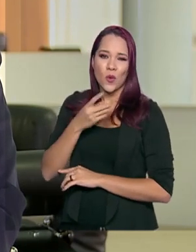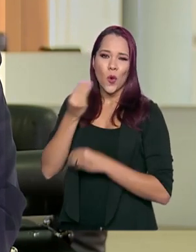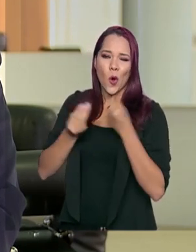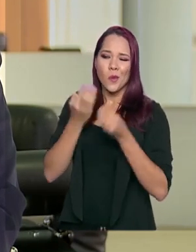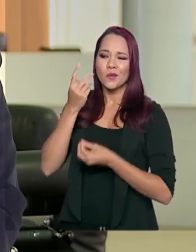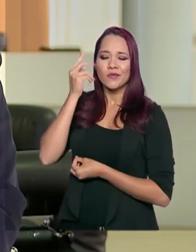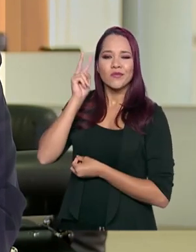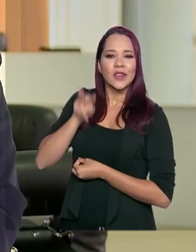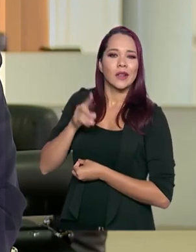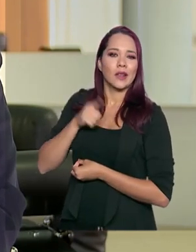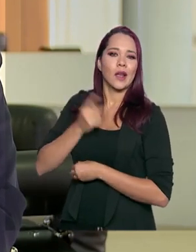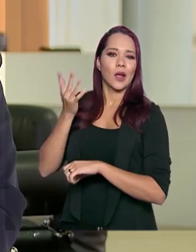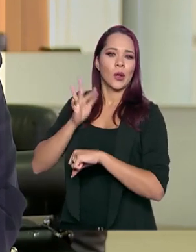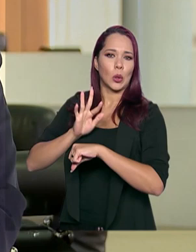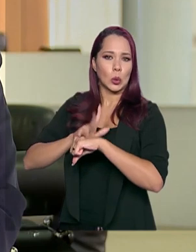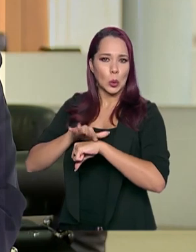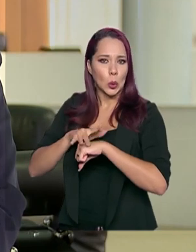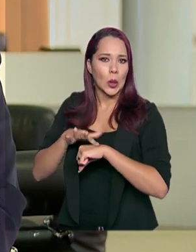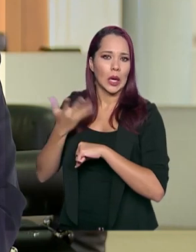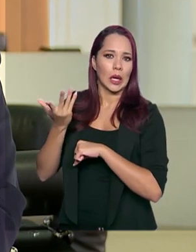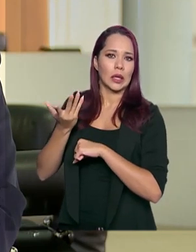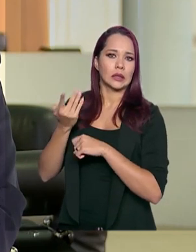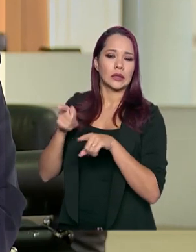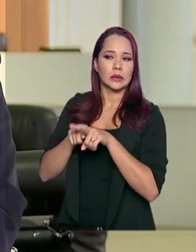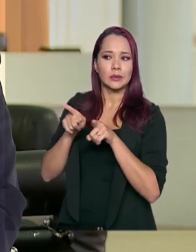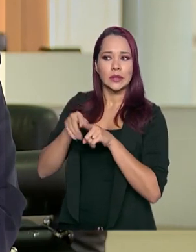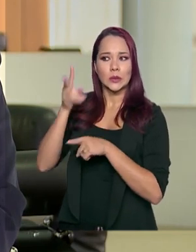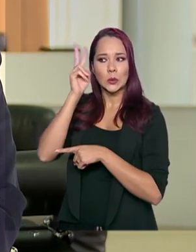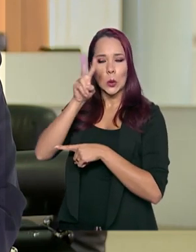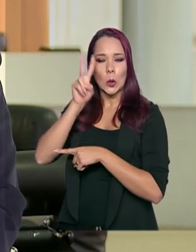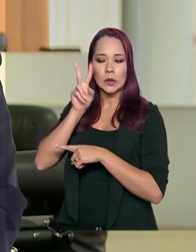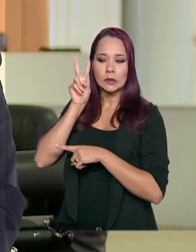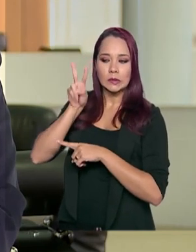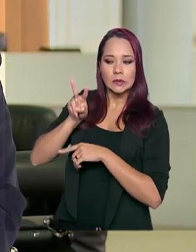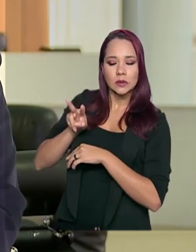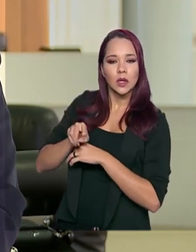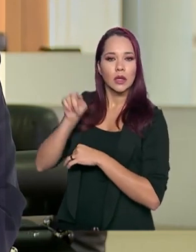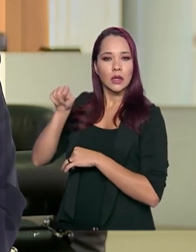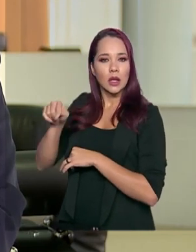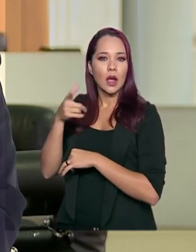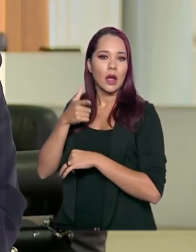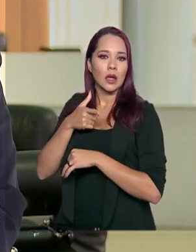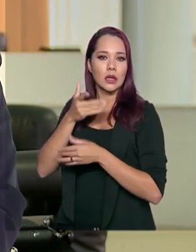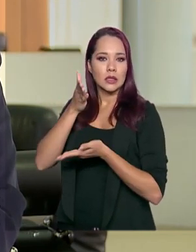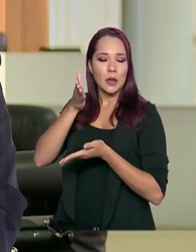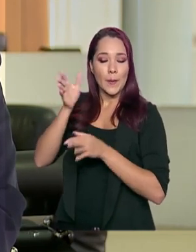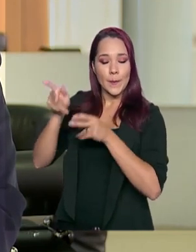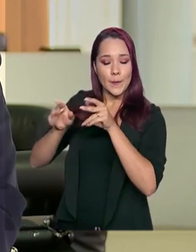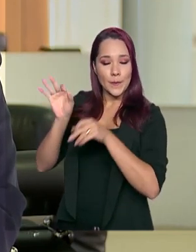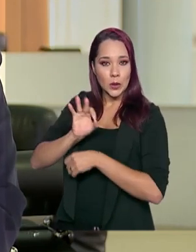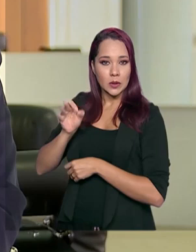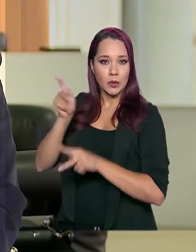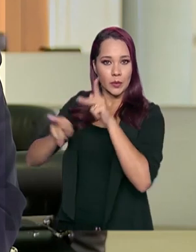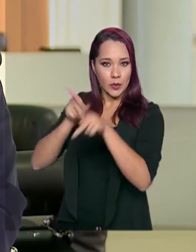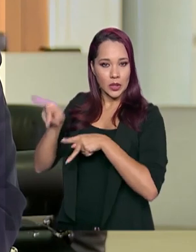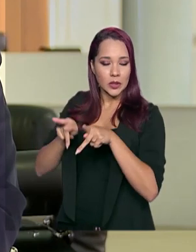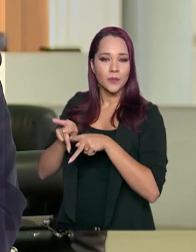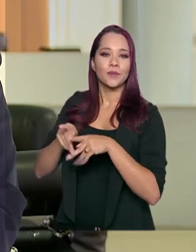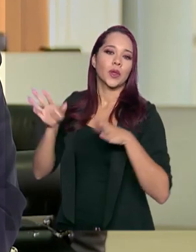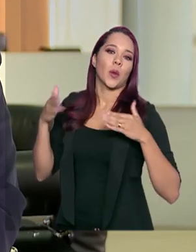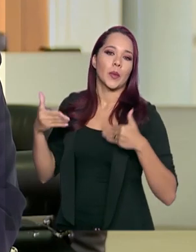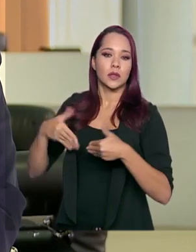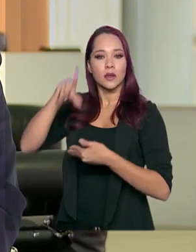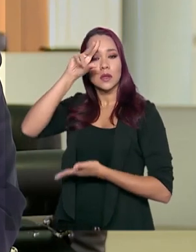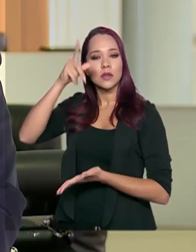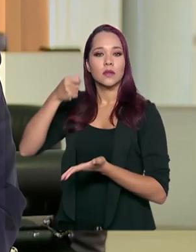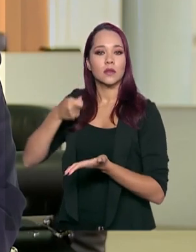epidemiológico, as pautas históricas que a gente tem referente a essa parcela importante da nossa população, o Ministério então